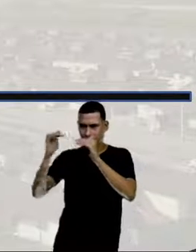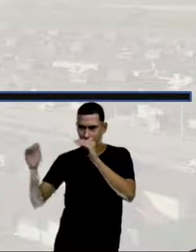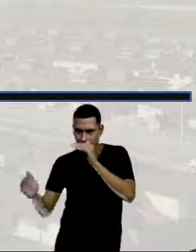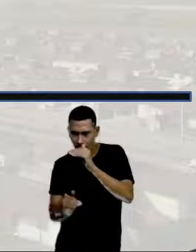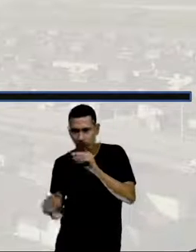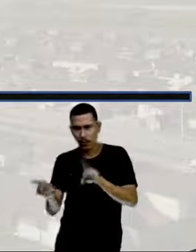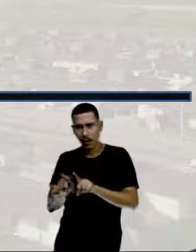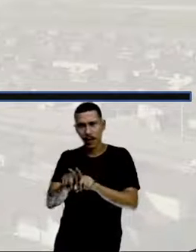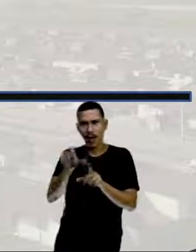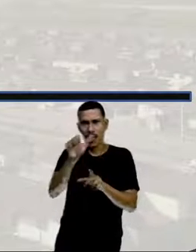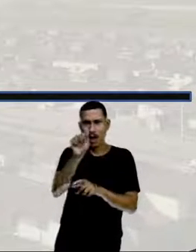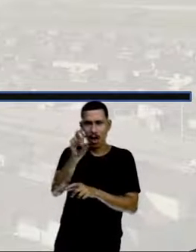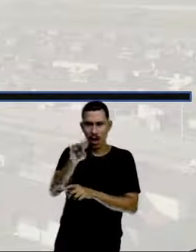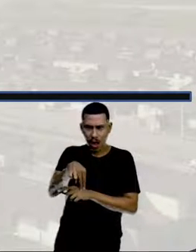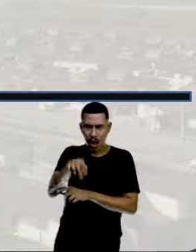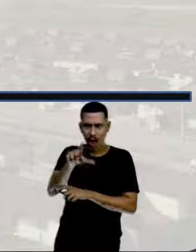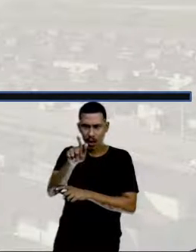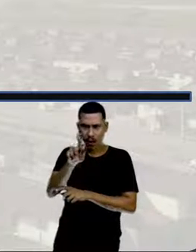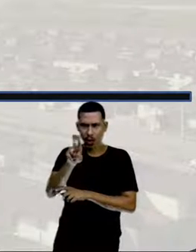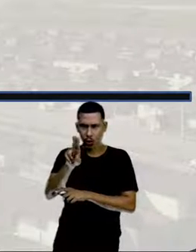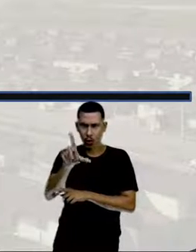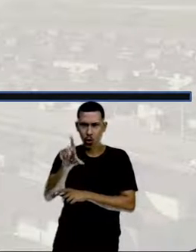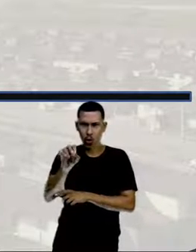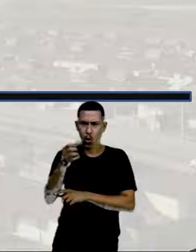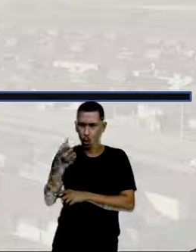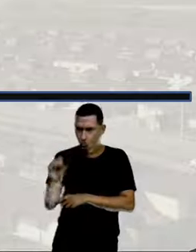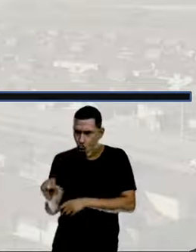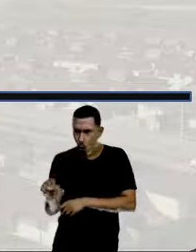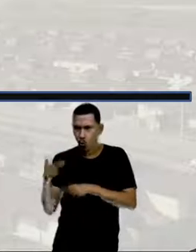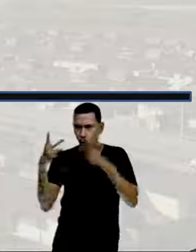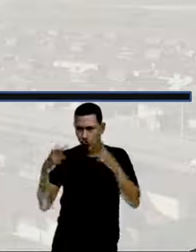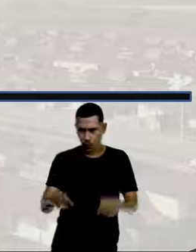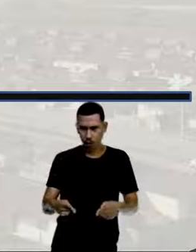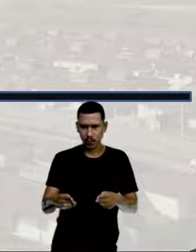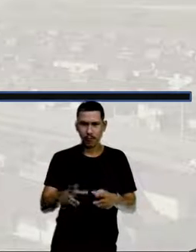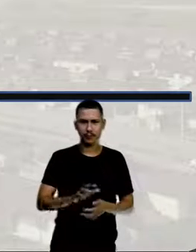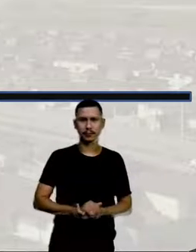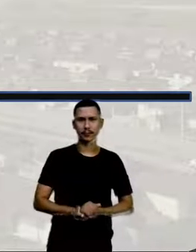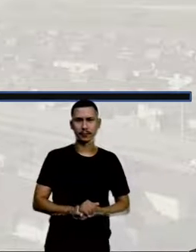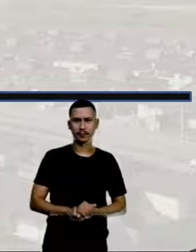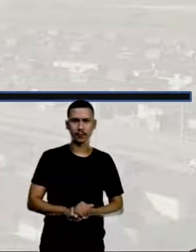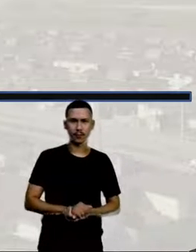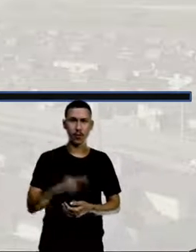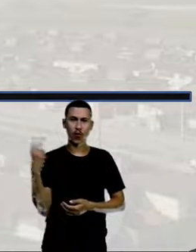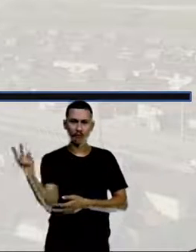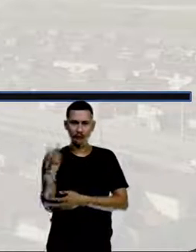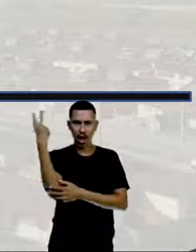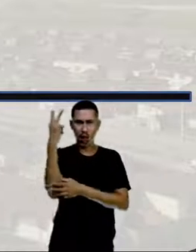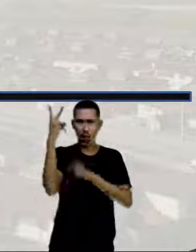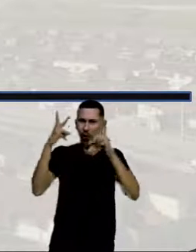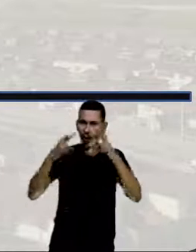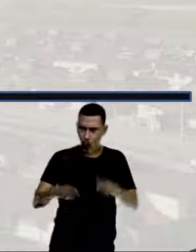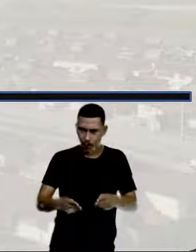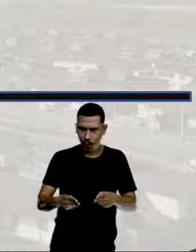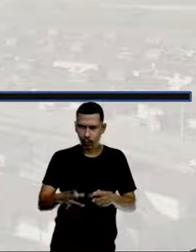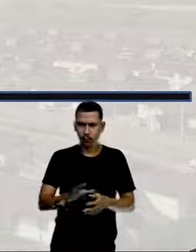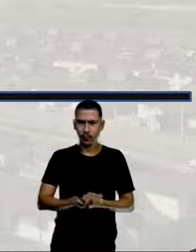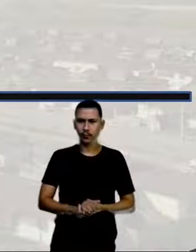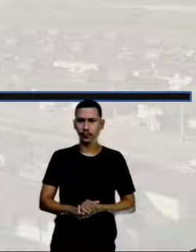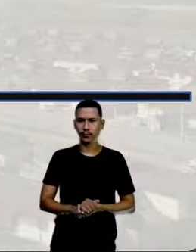ângulos congruentes, ou seja, ângulos que têm o mesmo valor, tá certo? Então, ângulos